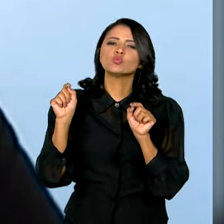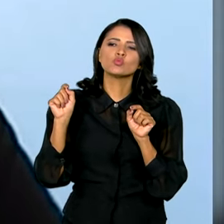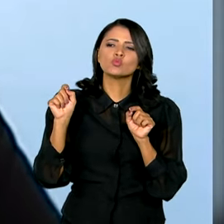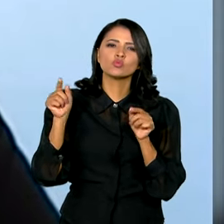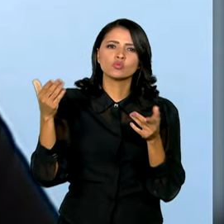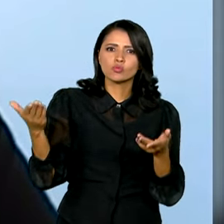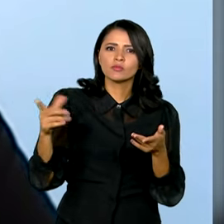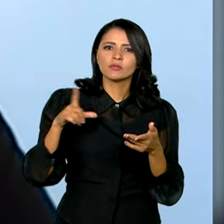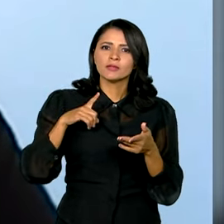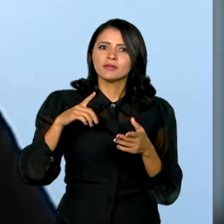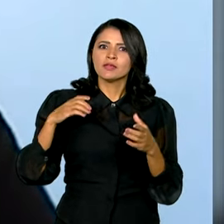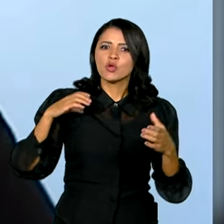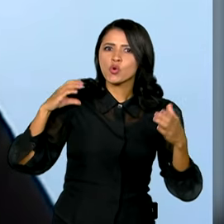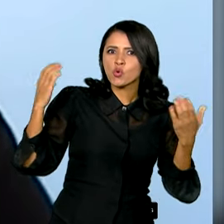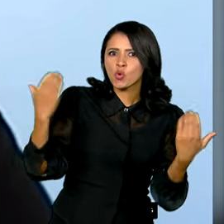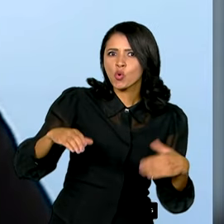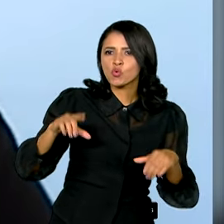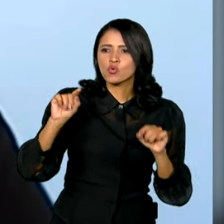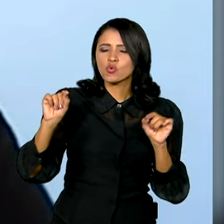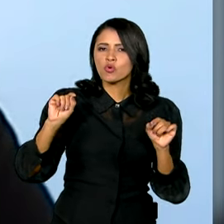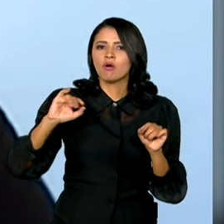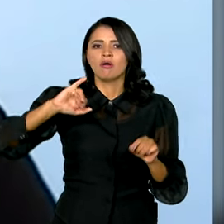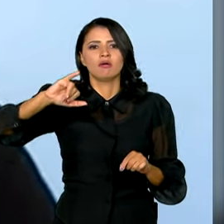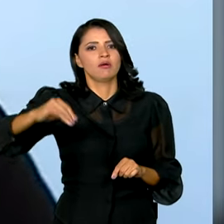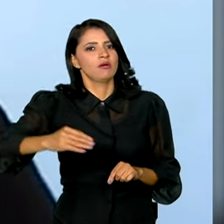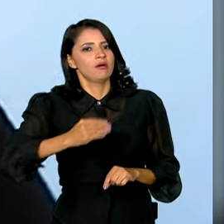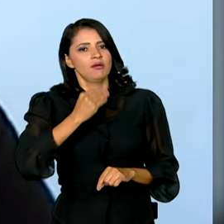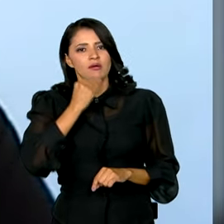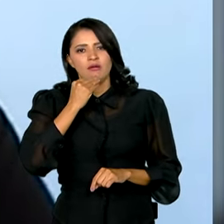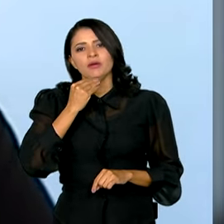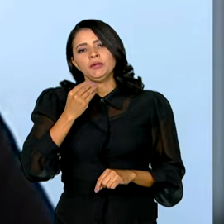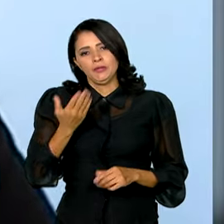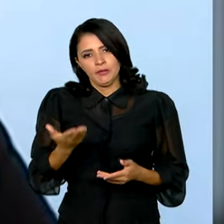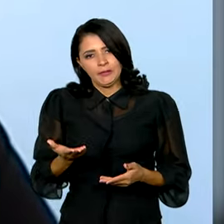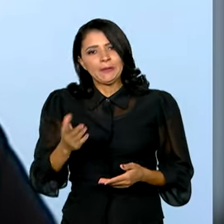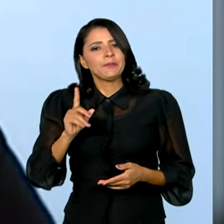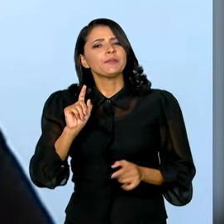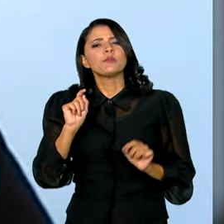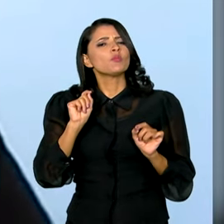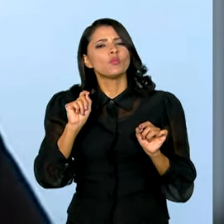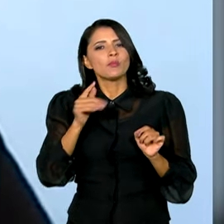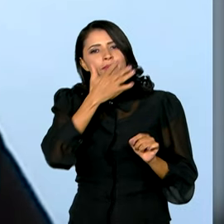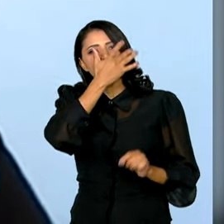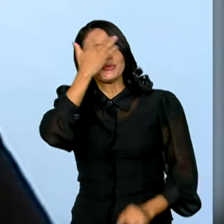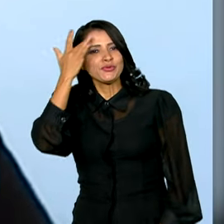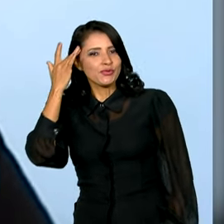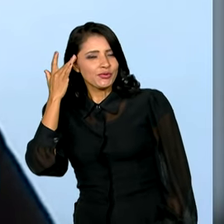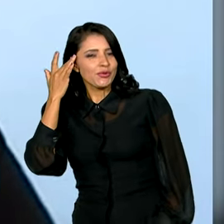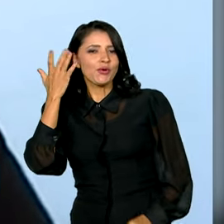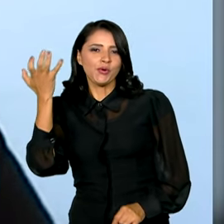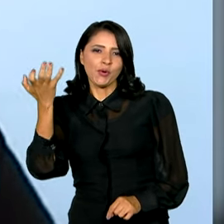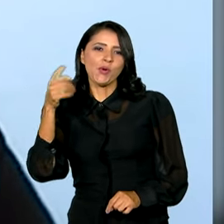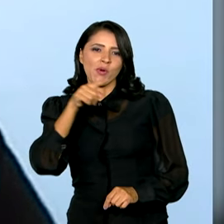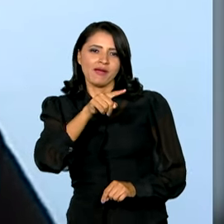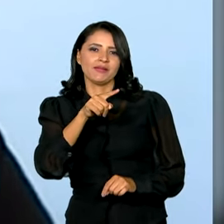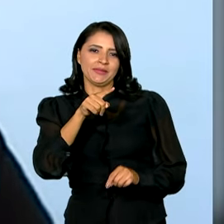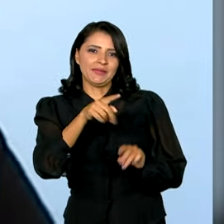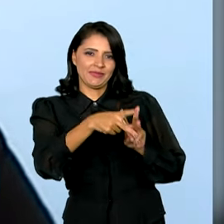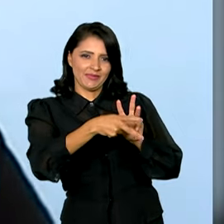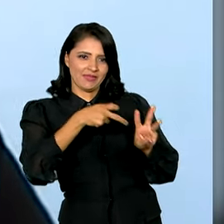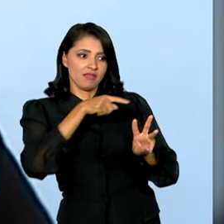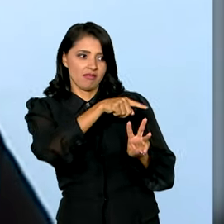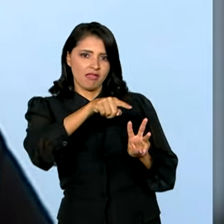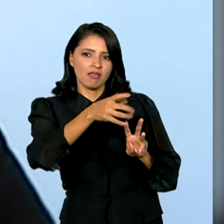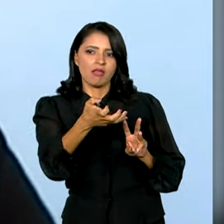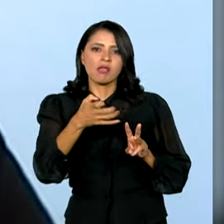concurso público como uma grande oportunidade para aqueles que querem, os indígenas principalmente,